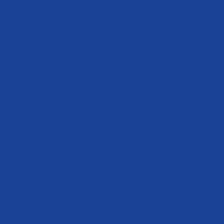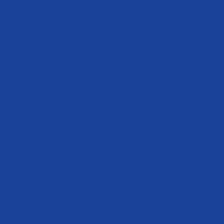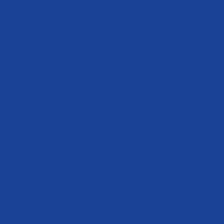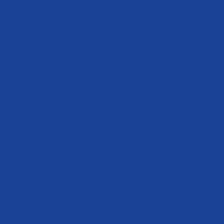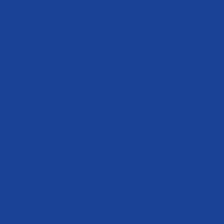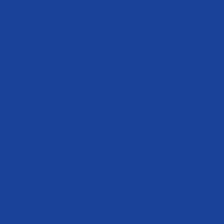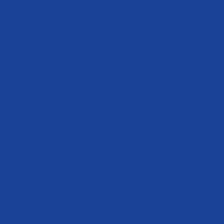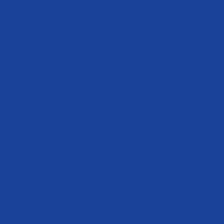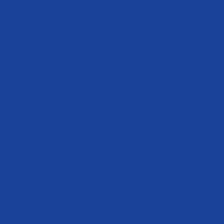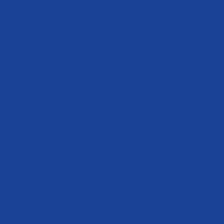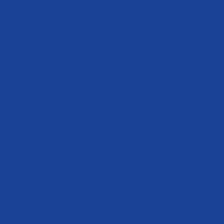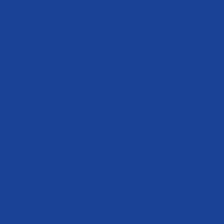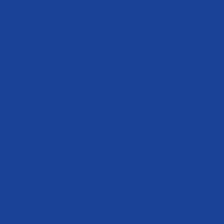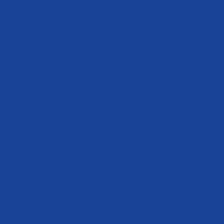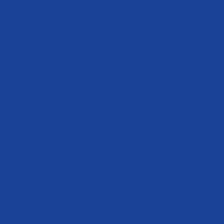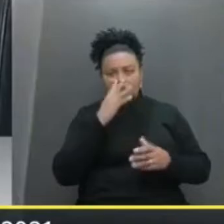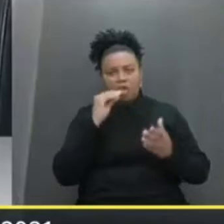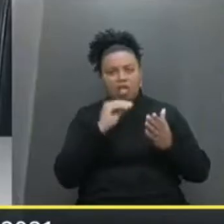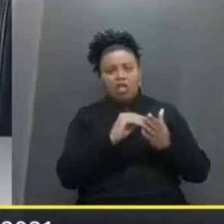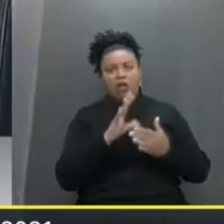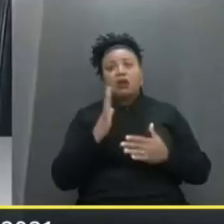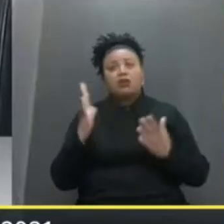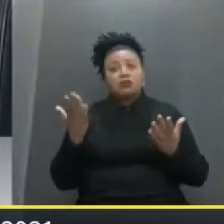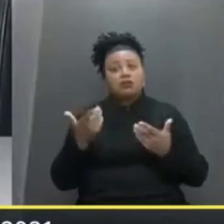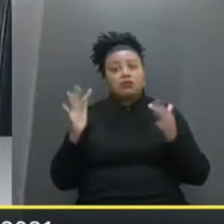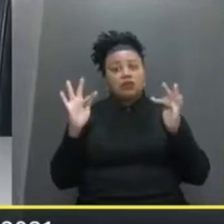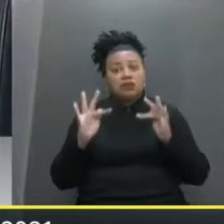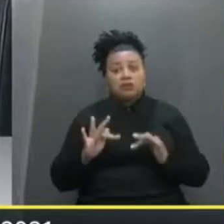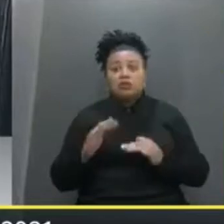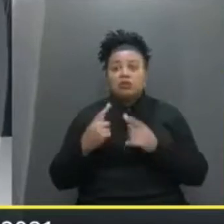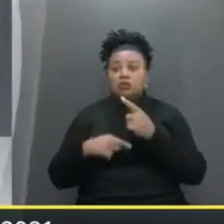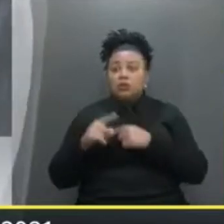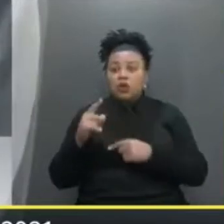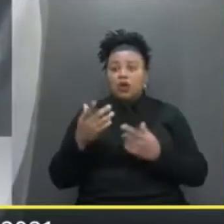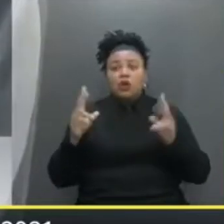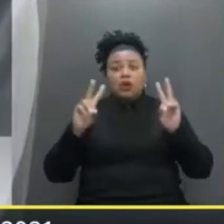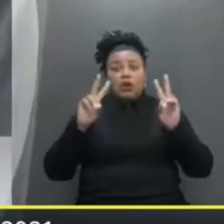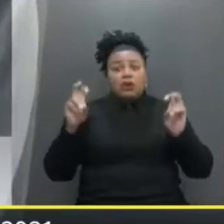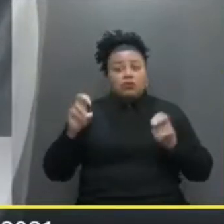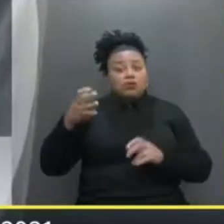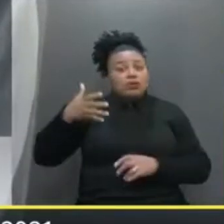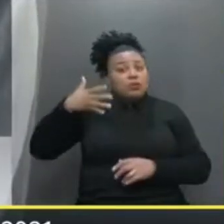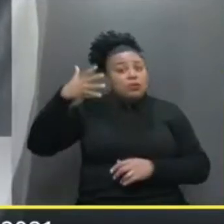No Seminário da Assembleia Legislativa O tema desse painel é